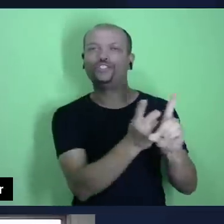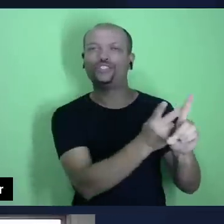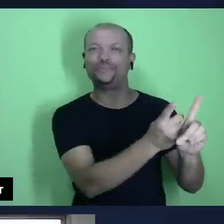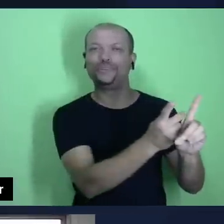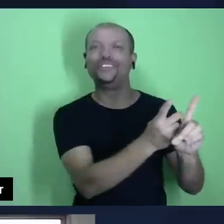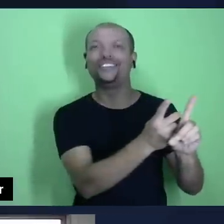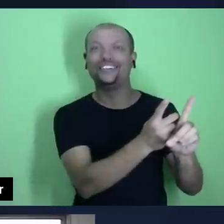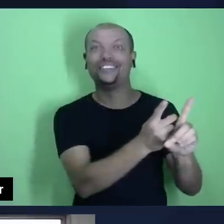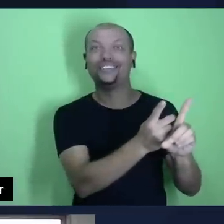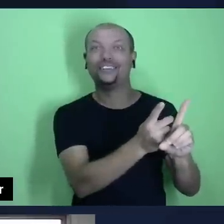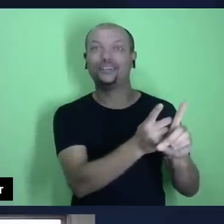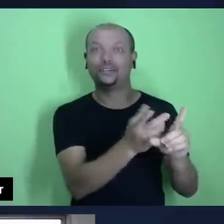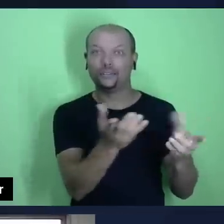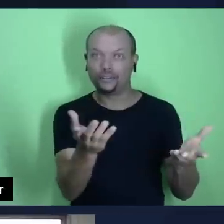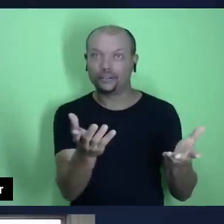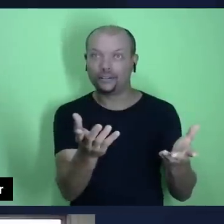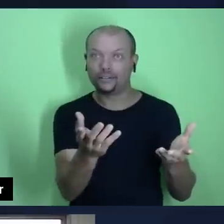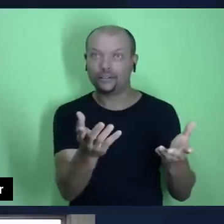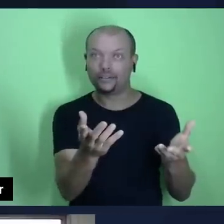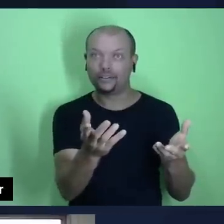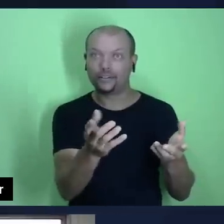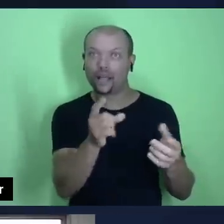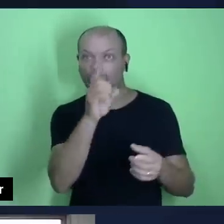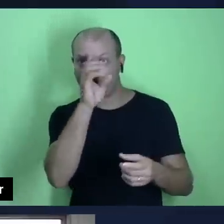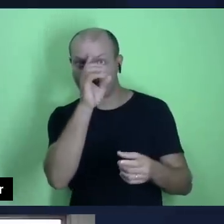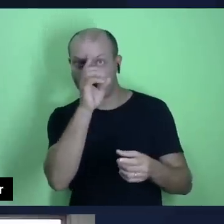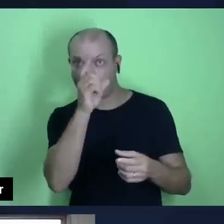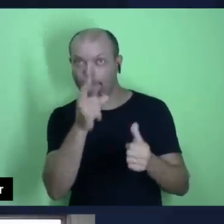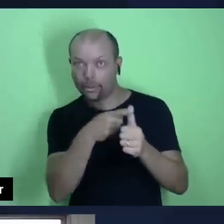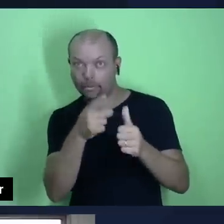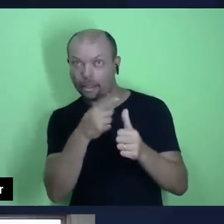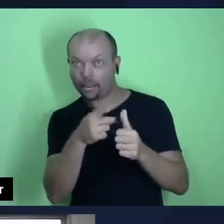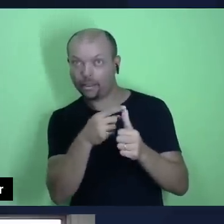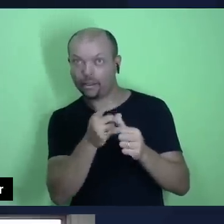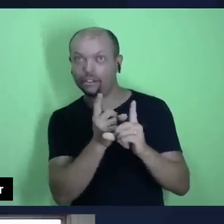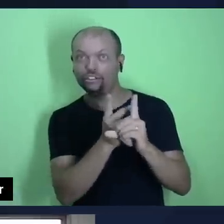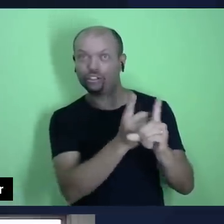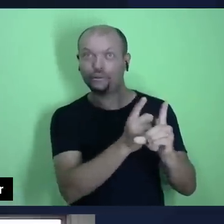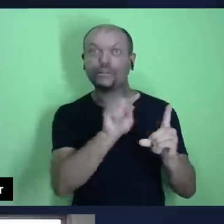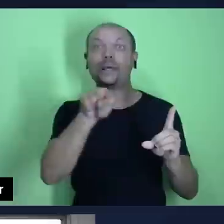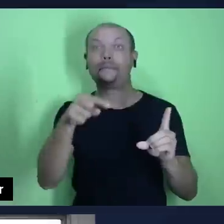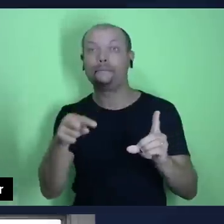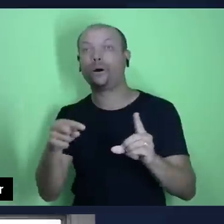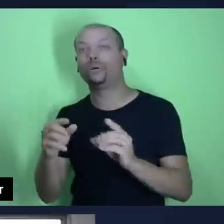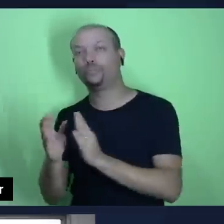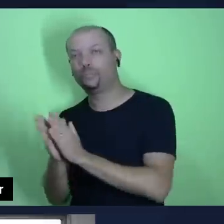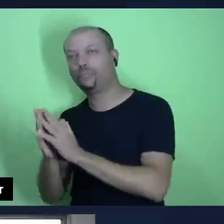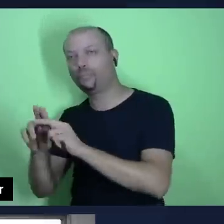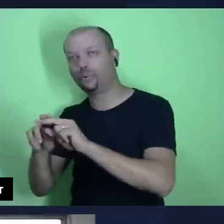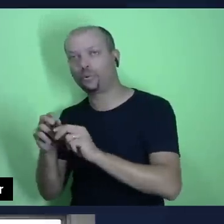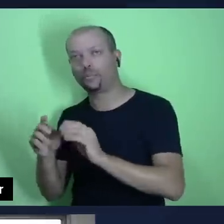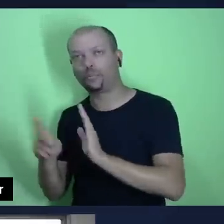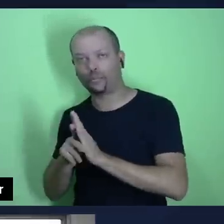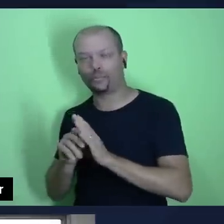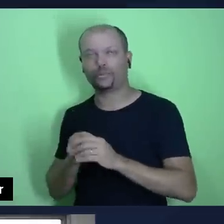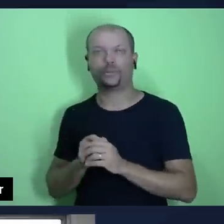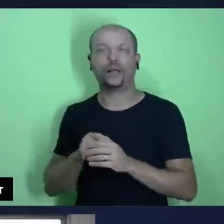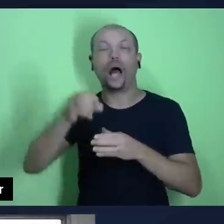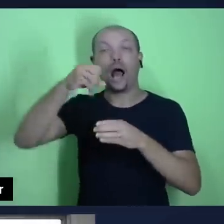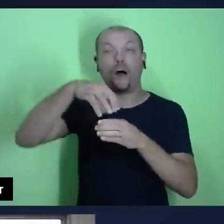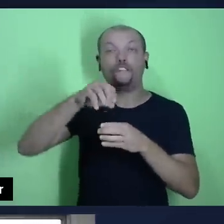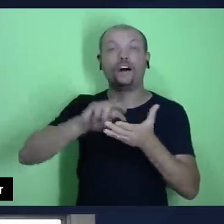Então, oferta, oferta para minar o egoísmo,